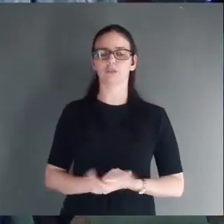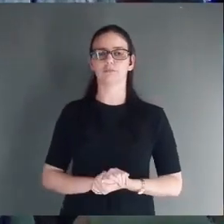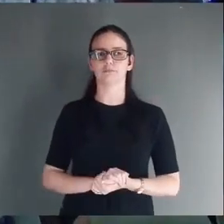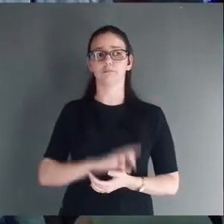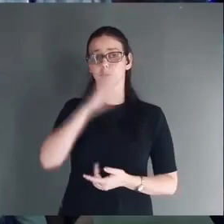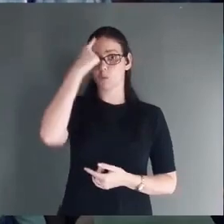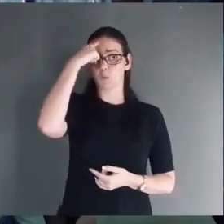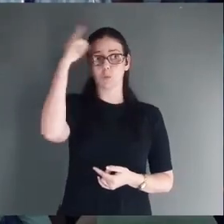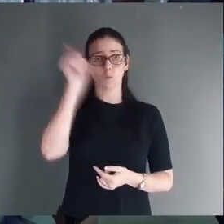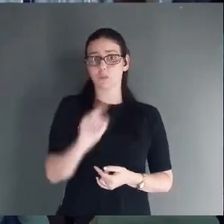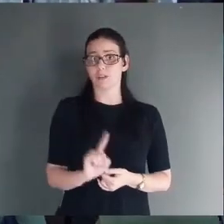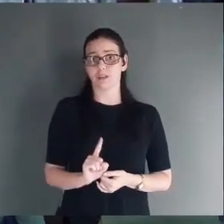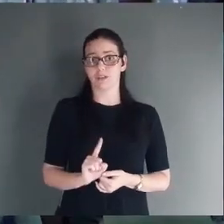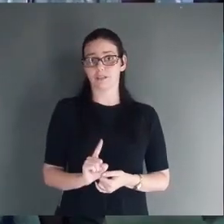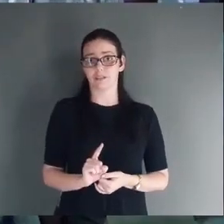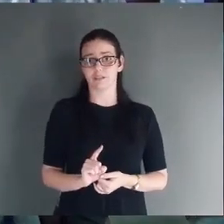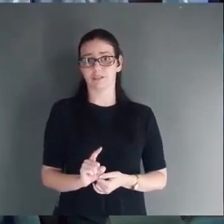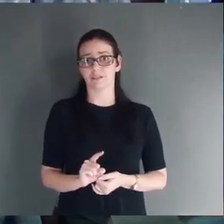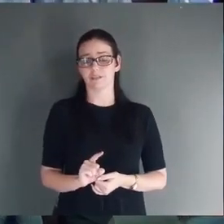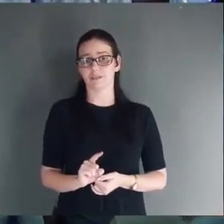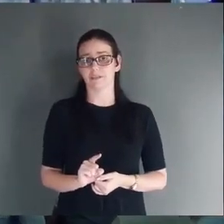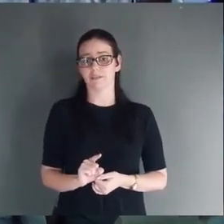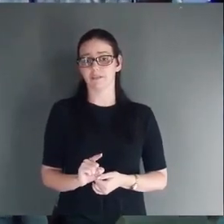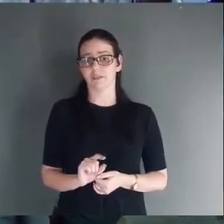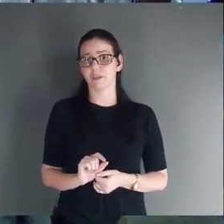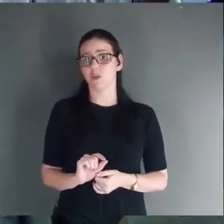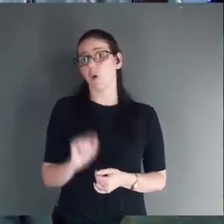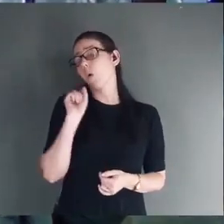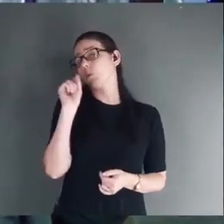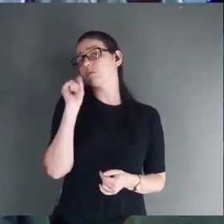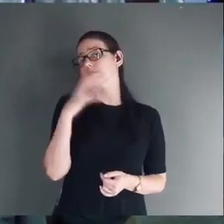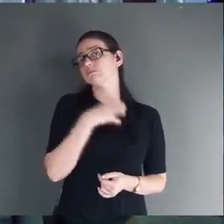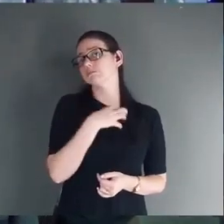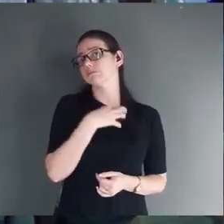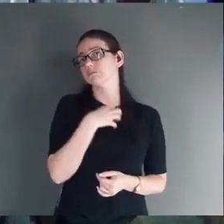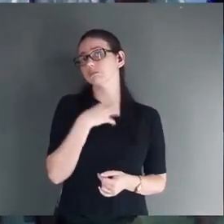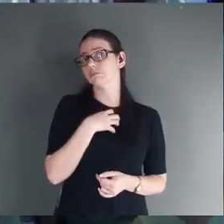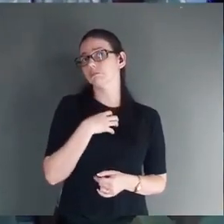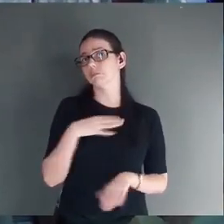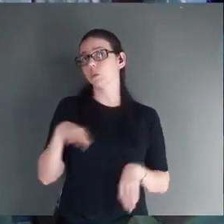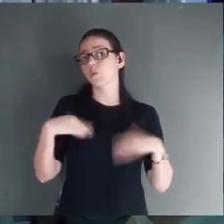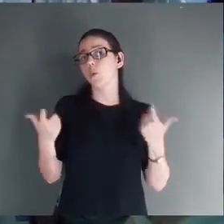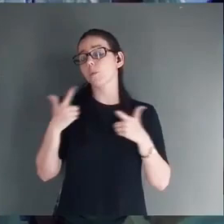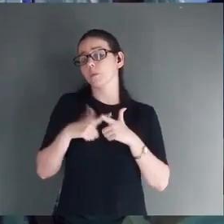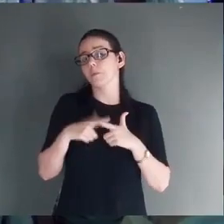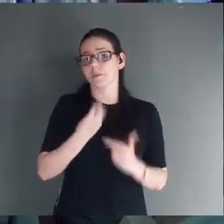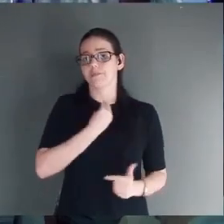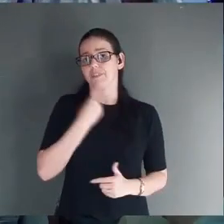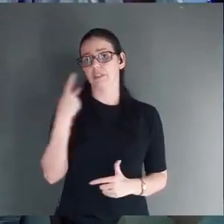Eu não sei O que eles estão passando Qual é a necessidade deles